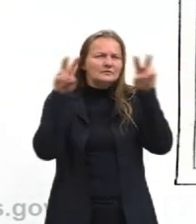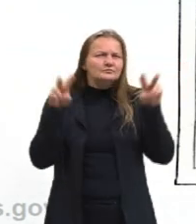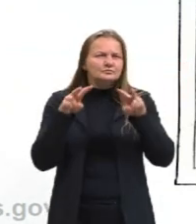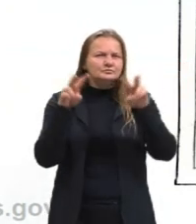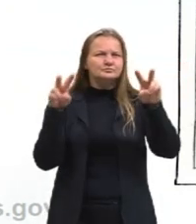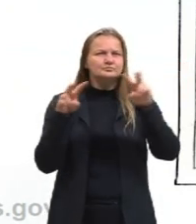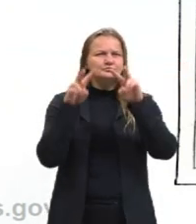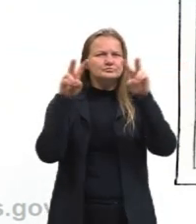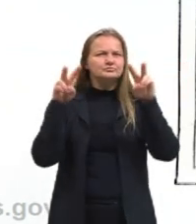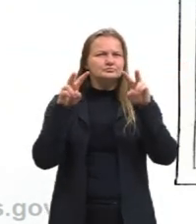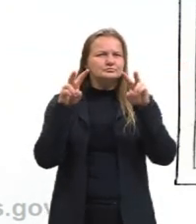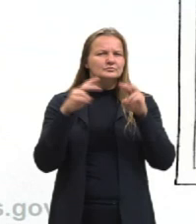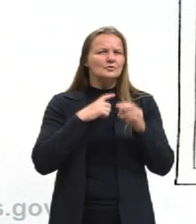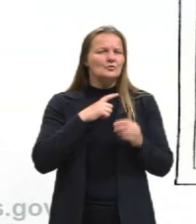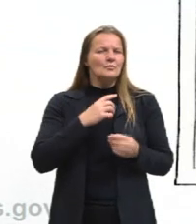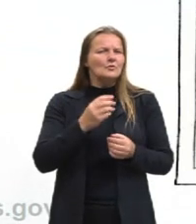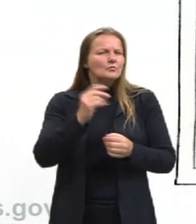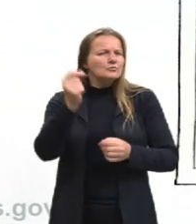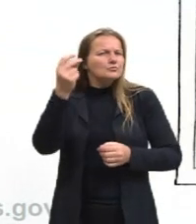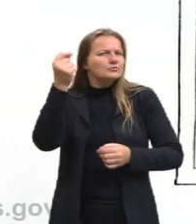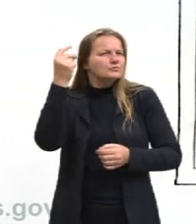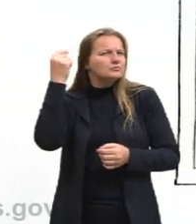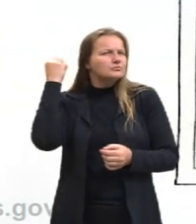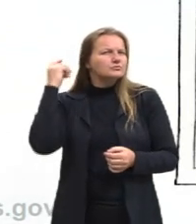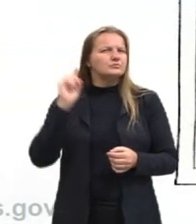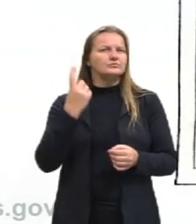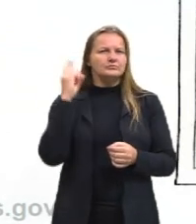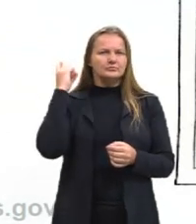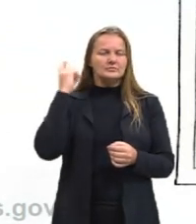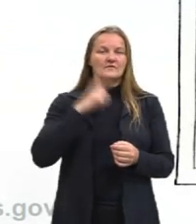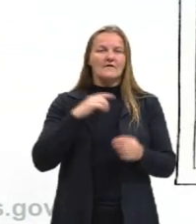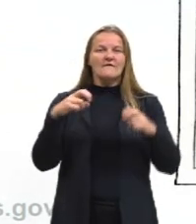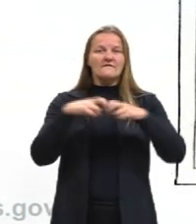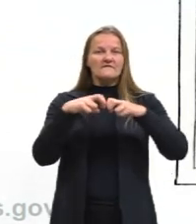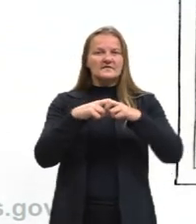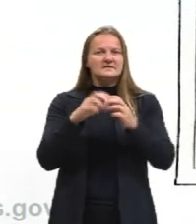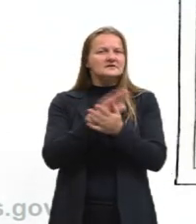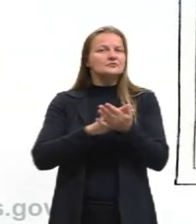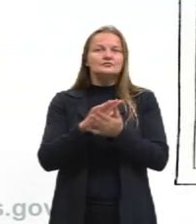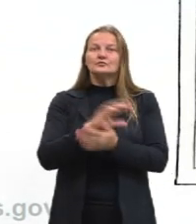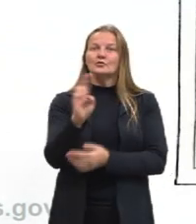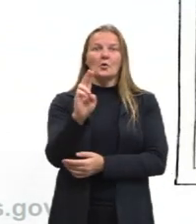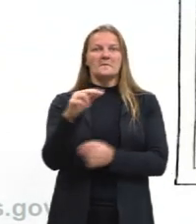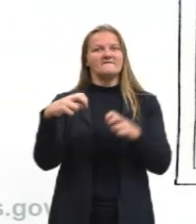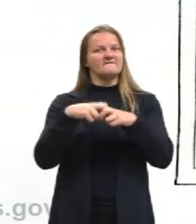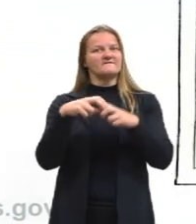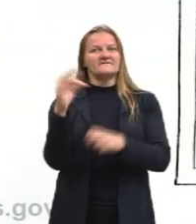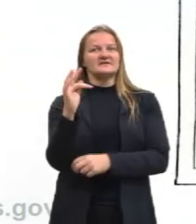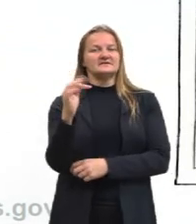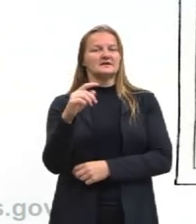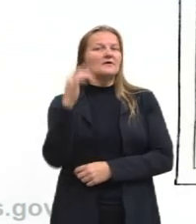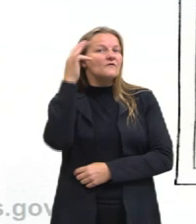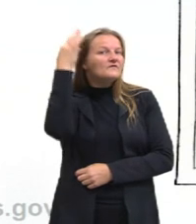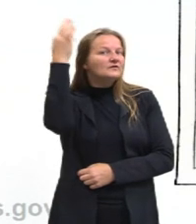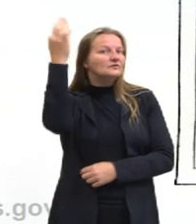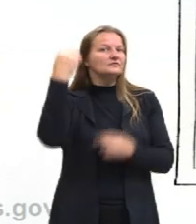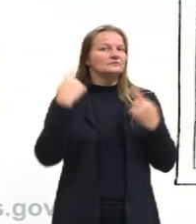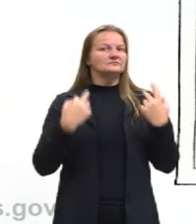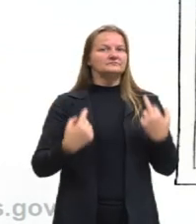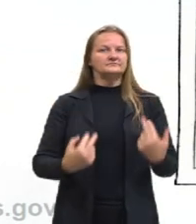daquela época, né? Onde a física ainda não era chamada de física, mas de filosofia natural.